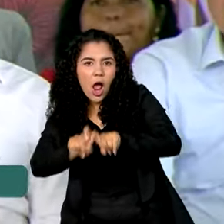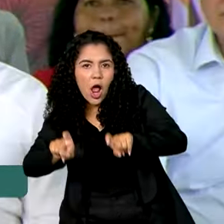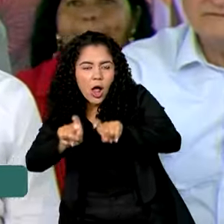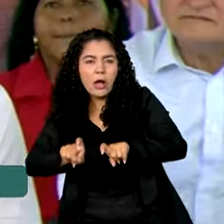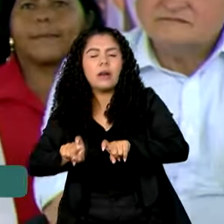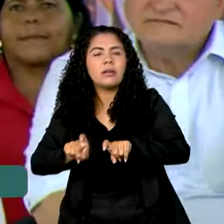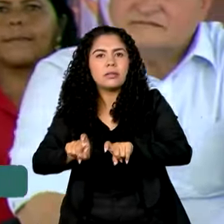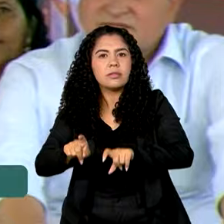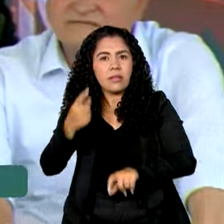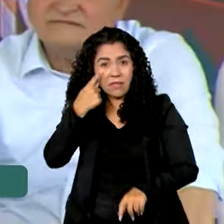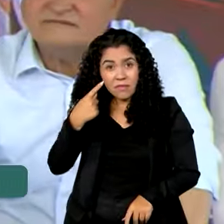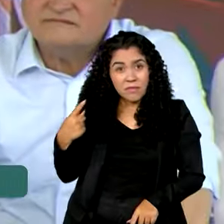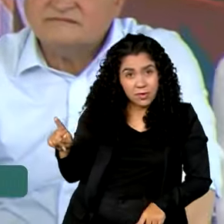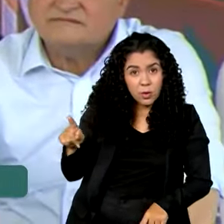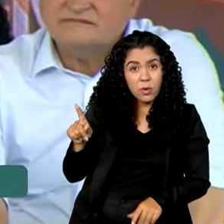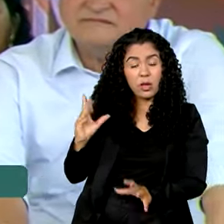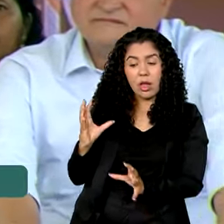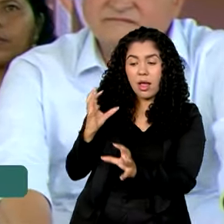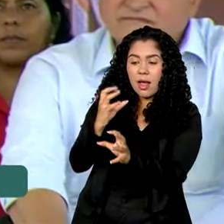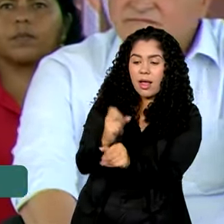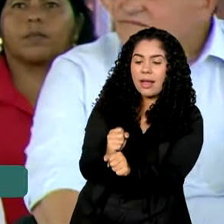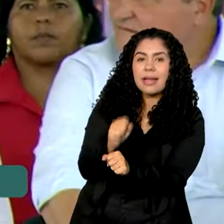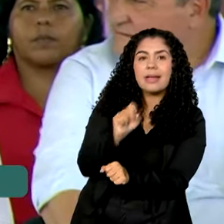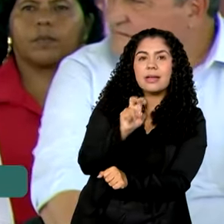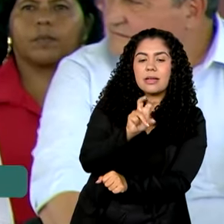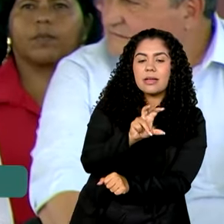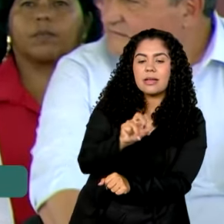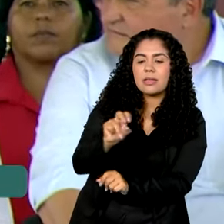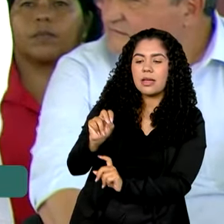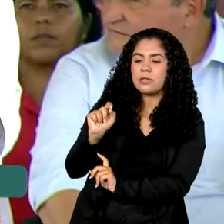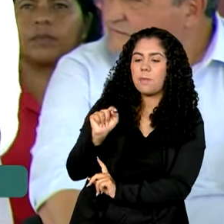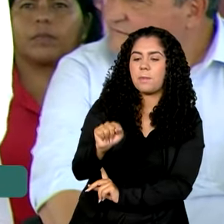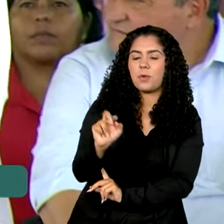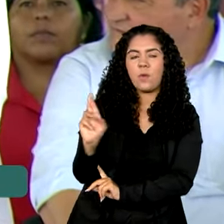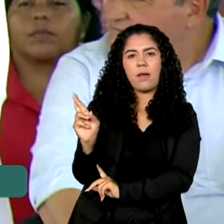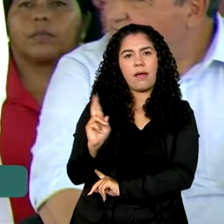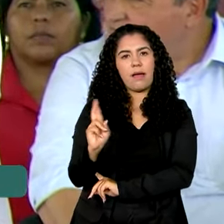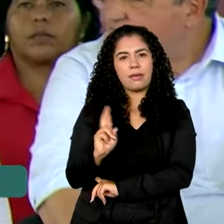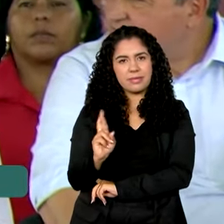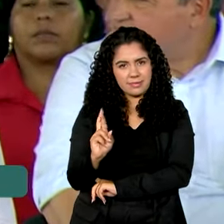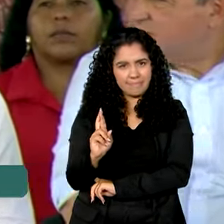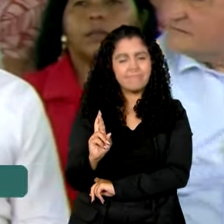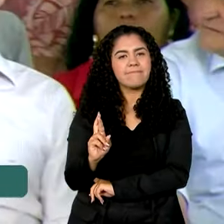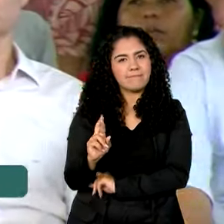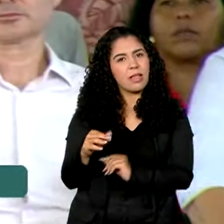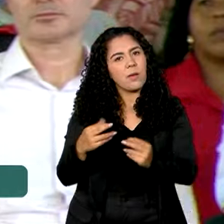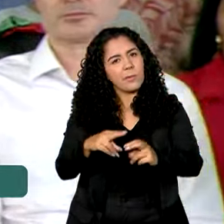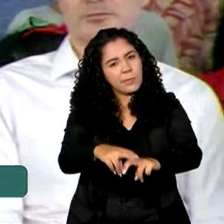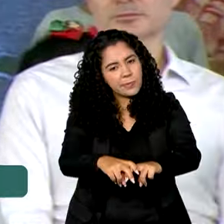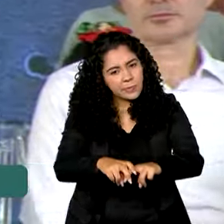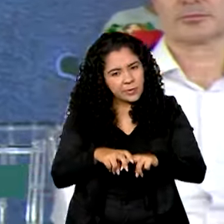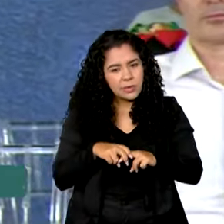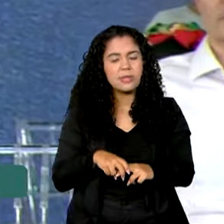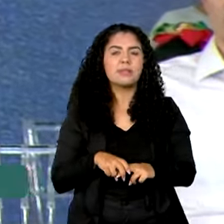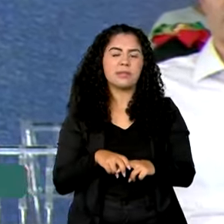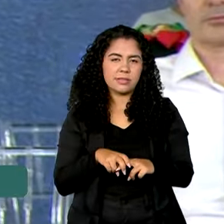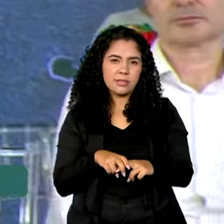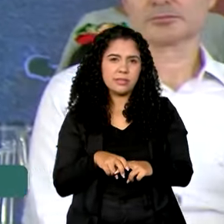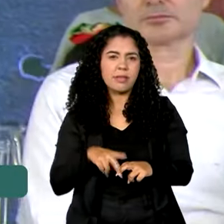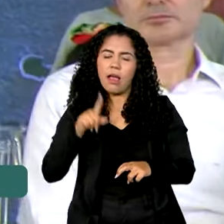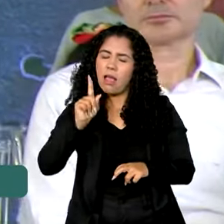viram ali custou apenas 500 mil reais. Portanto, é